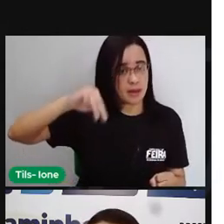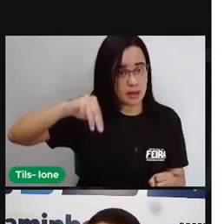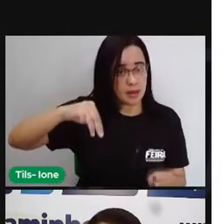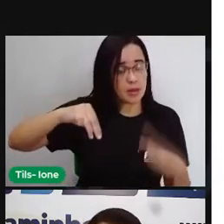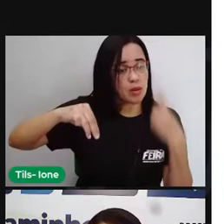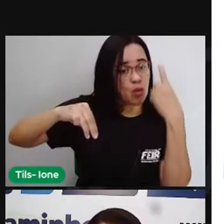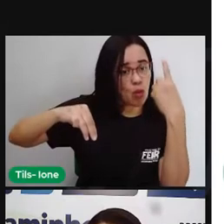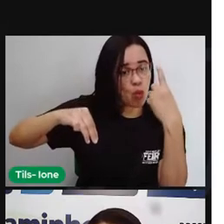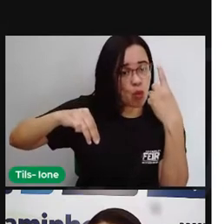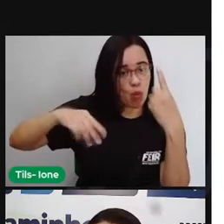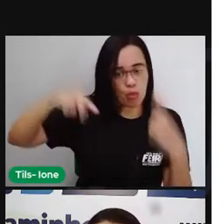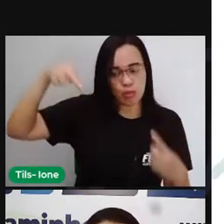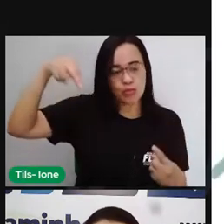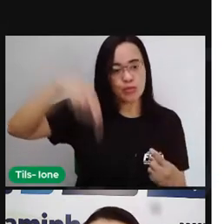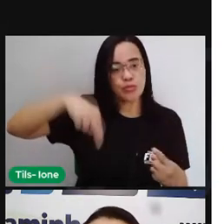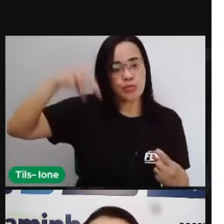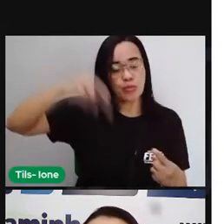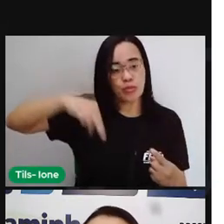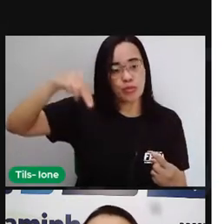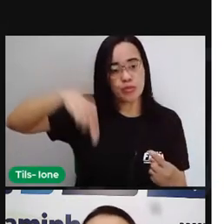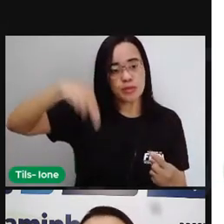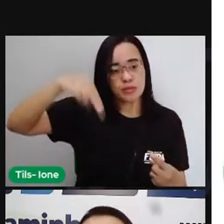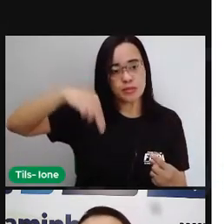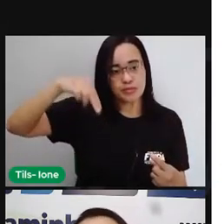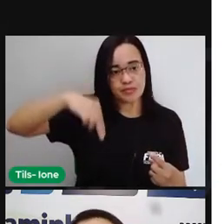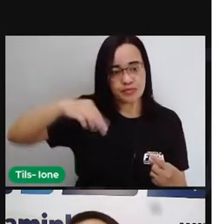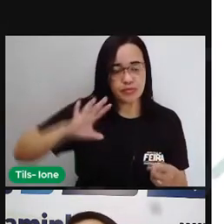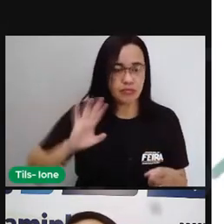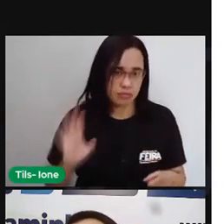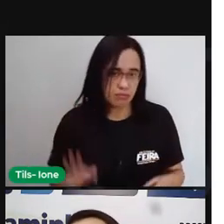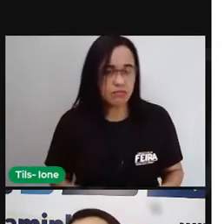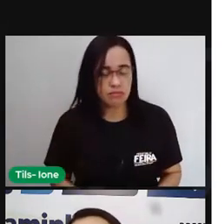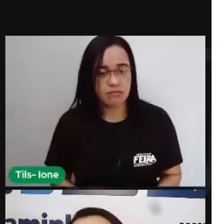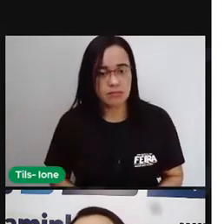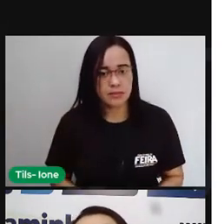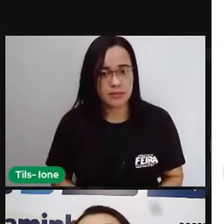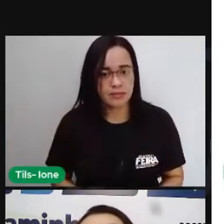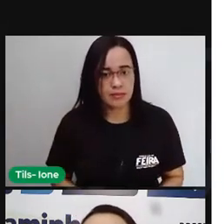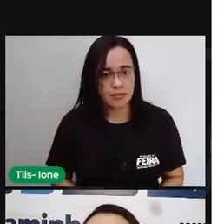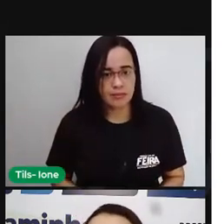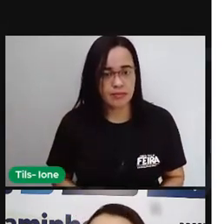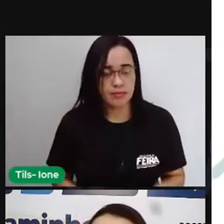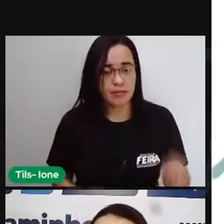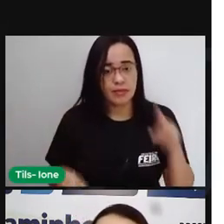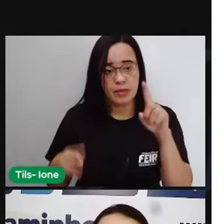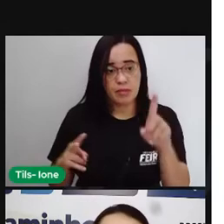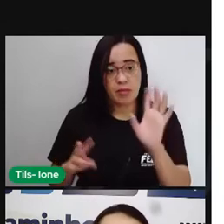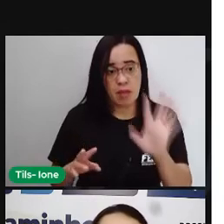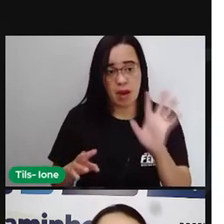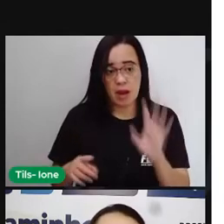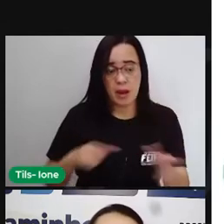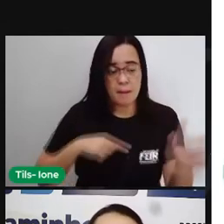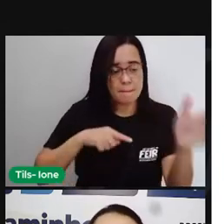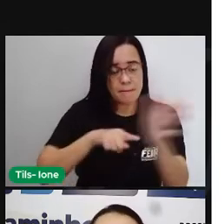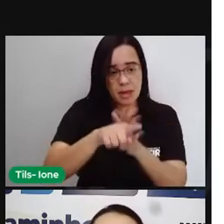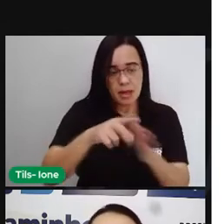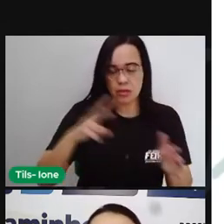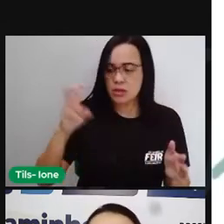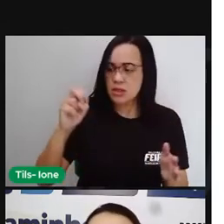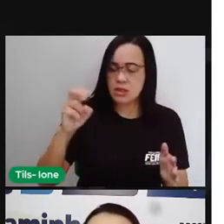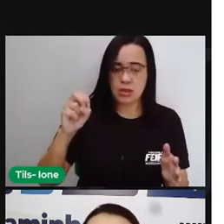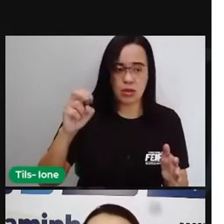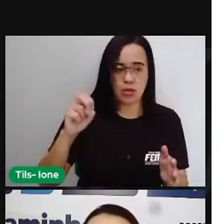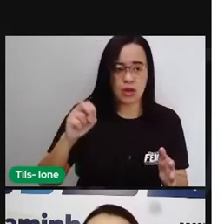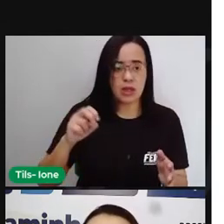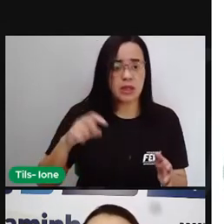1 minuto. Mas a pergunta não está em minuto, a pergunta aí quer saber em horas. Então, a gente precisa iniciar